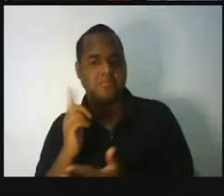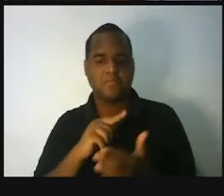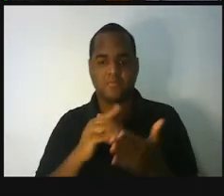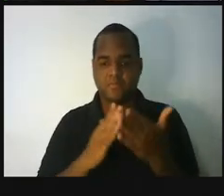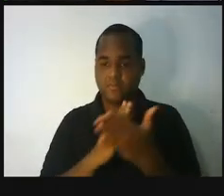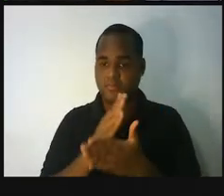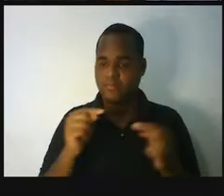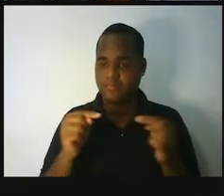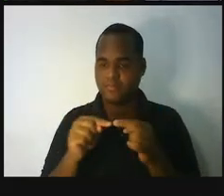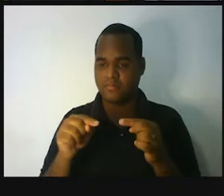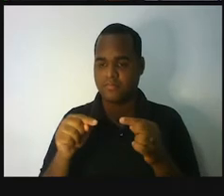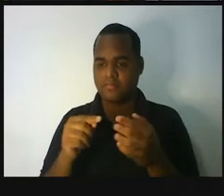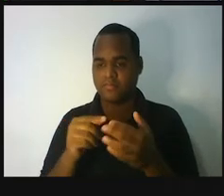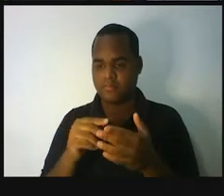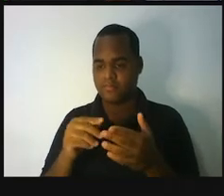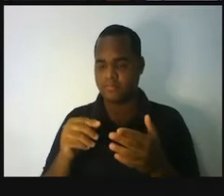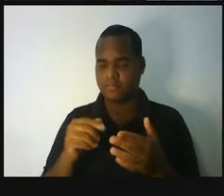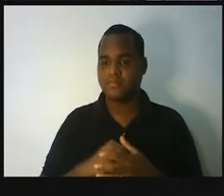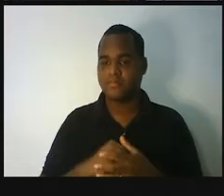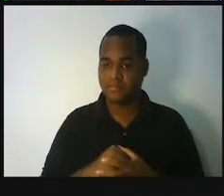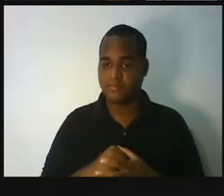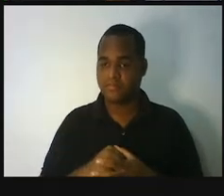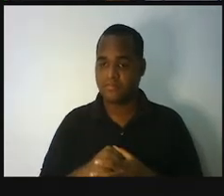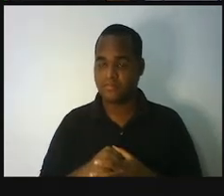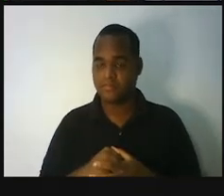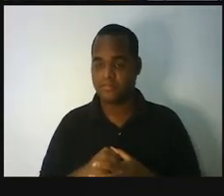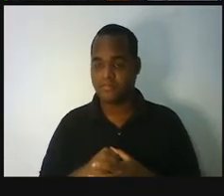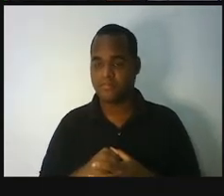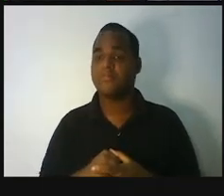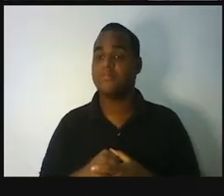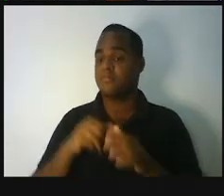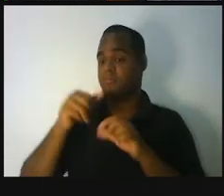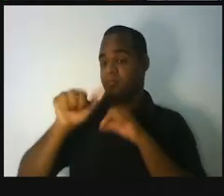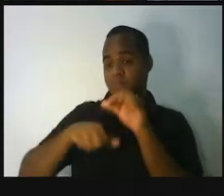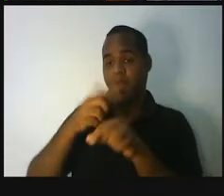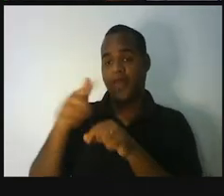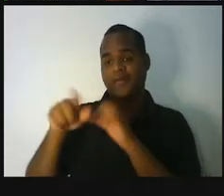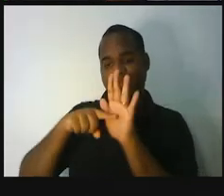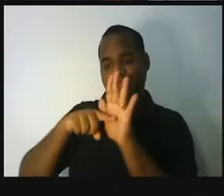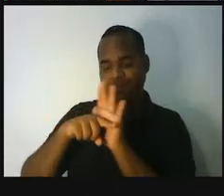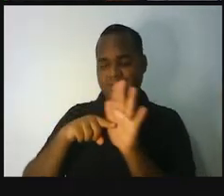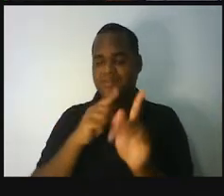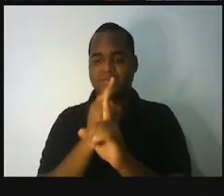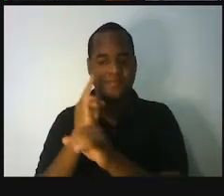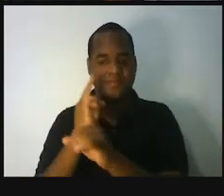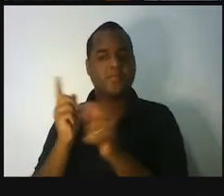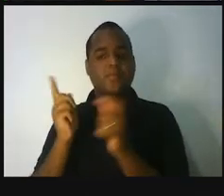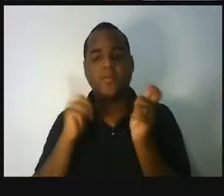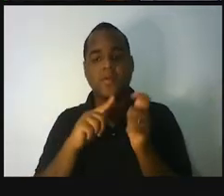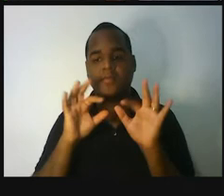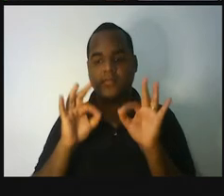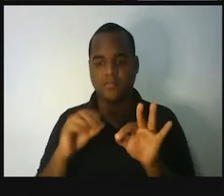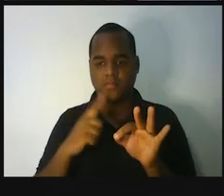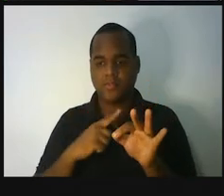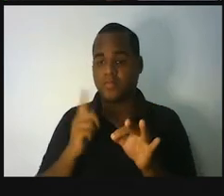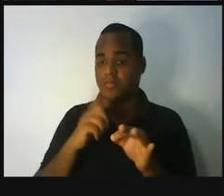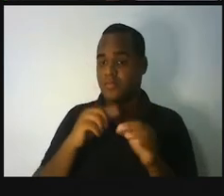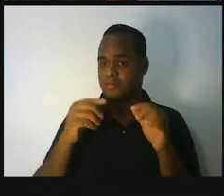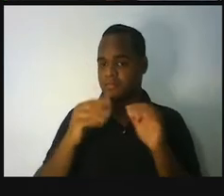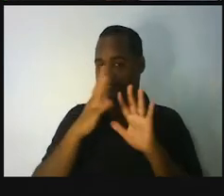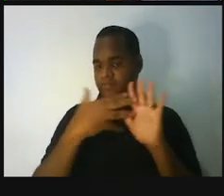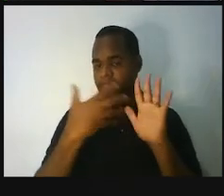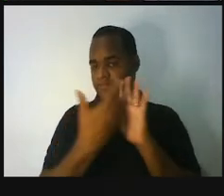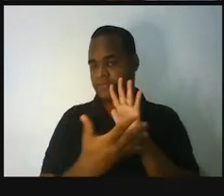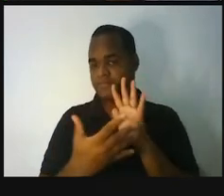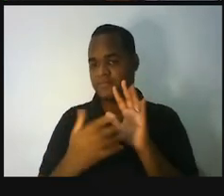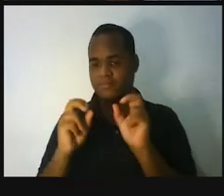ela é... Ela nos dá essa capacidade de investigação. Então, eu vou trazer aqui pra você uma tabela. E